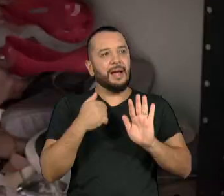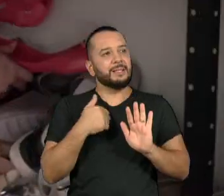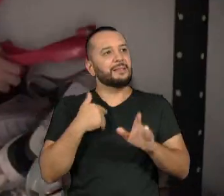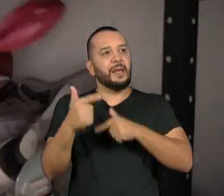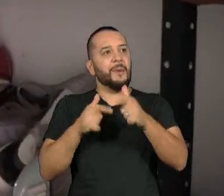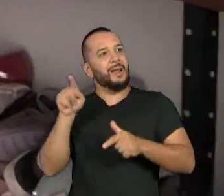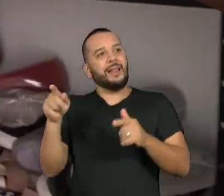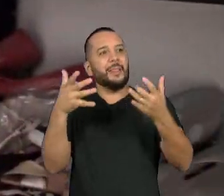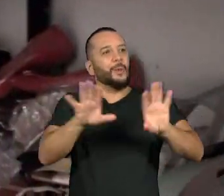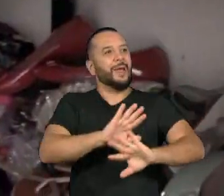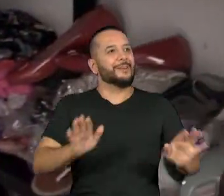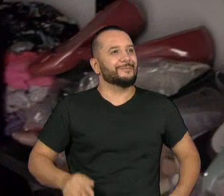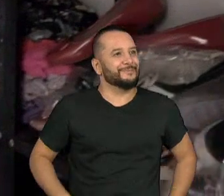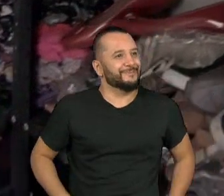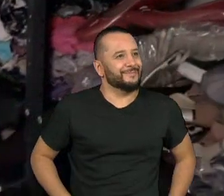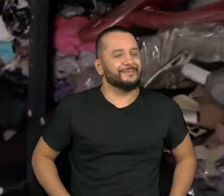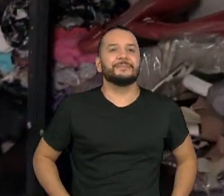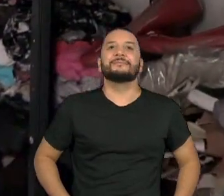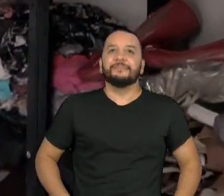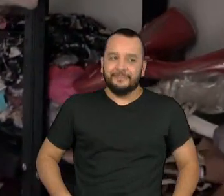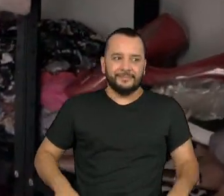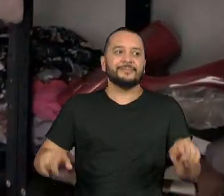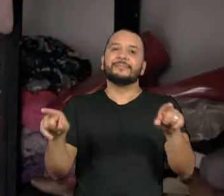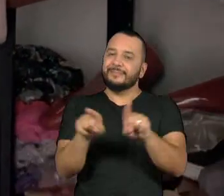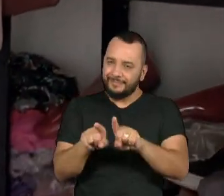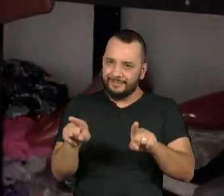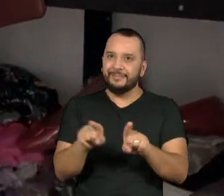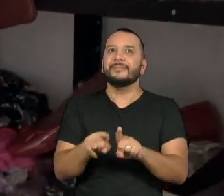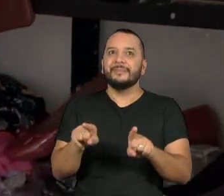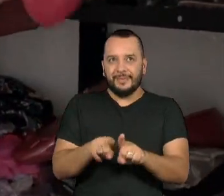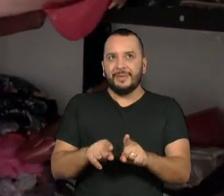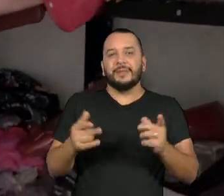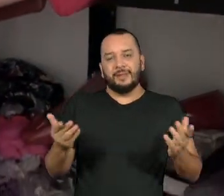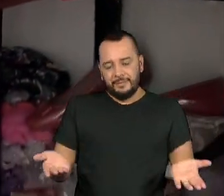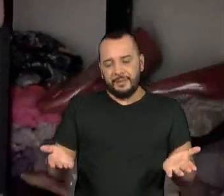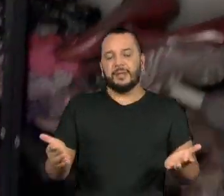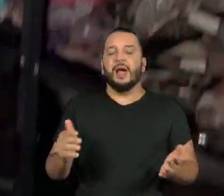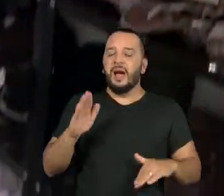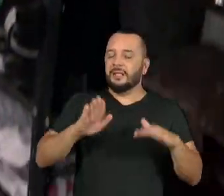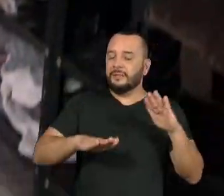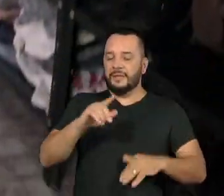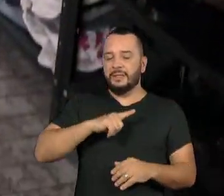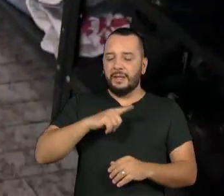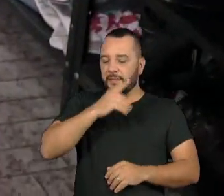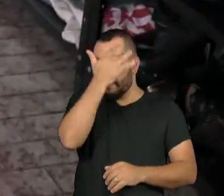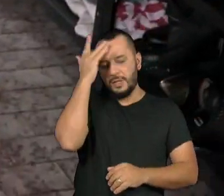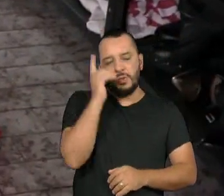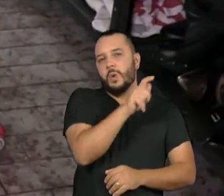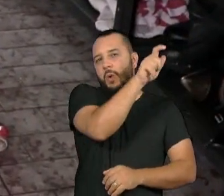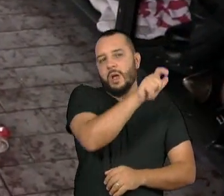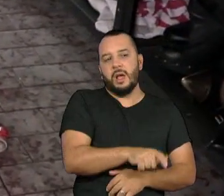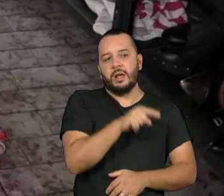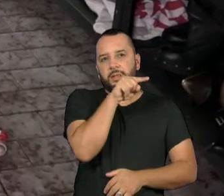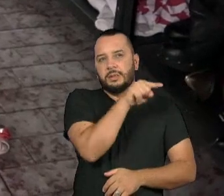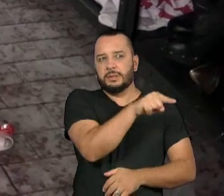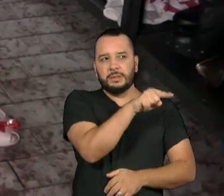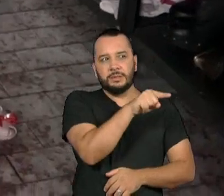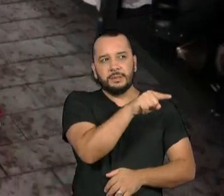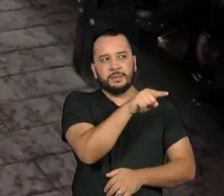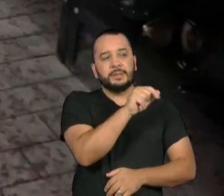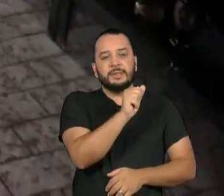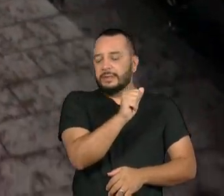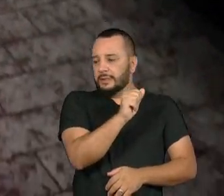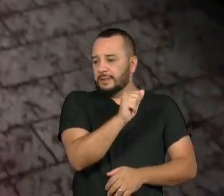Toda vez que tem alguém por conta de alguma especificidade que não acessa o seu